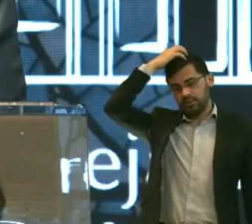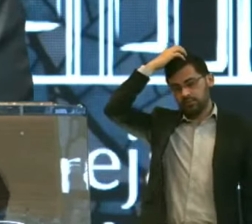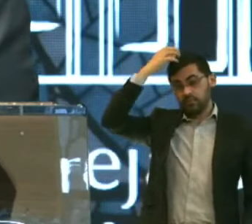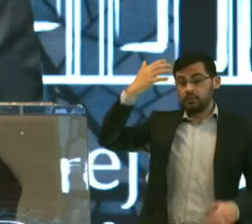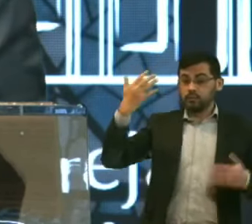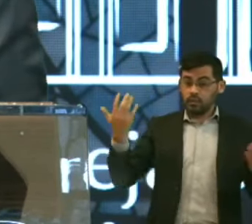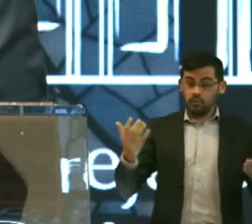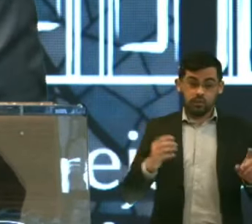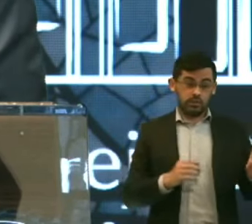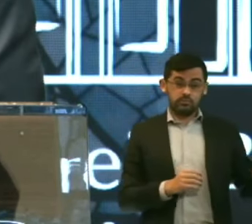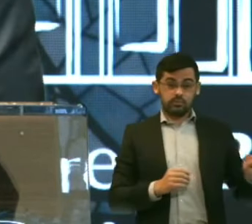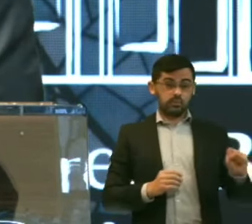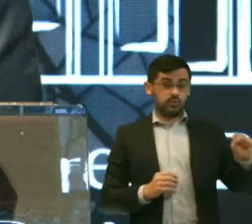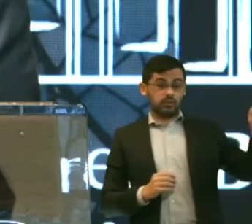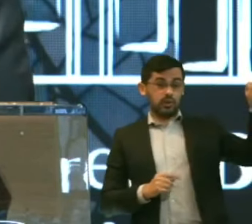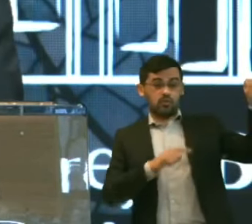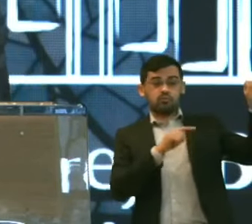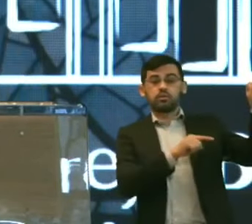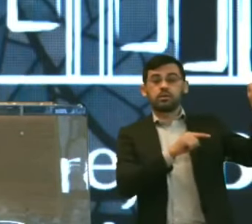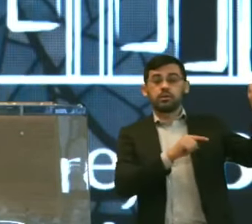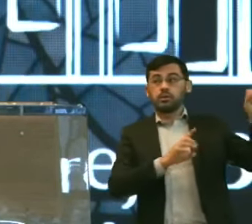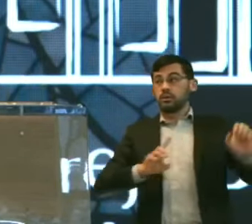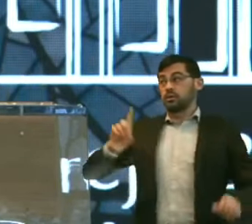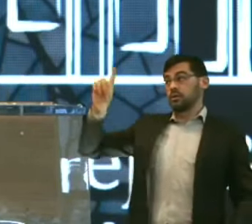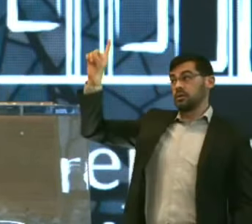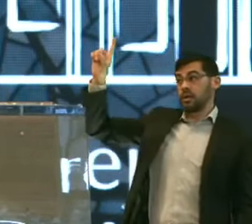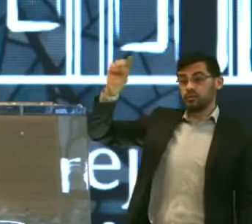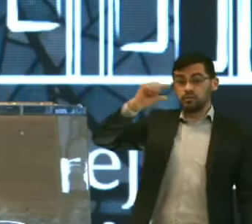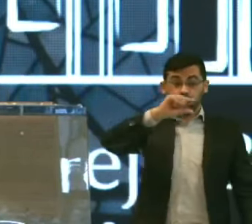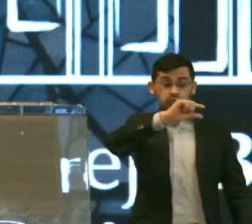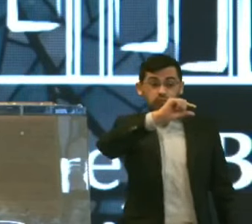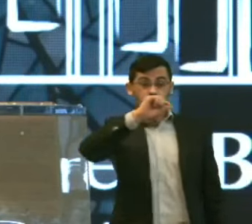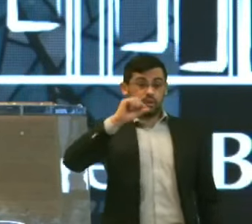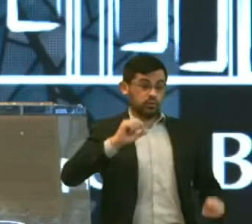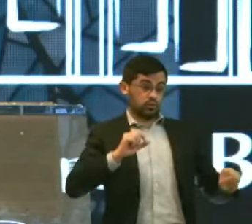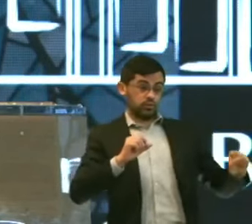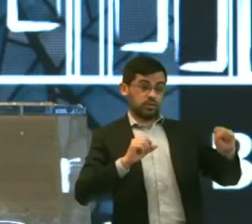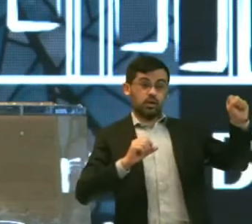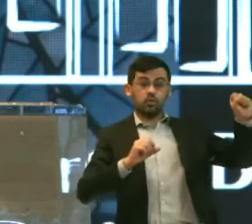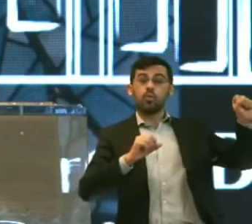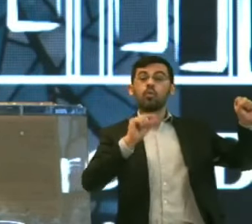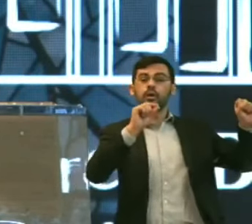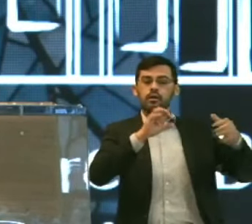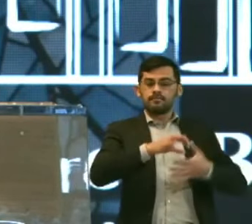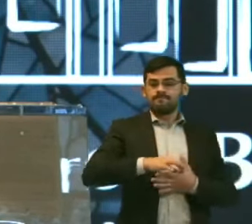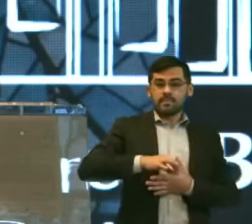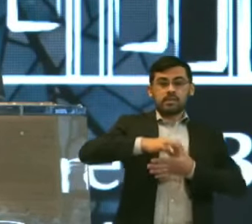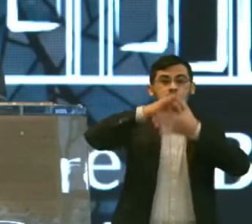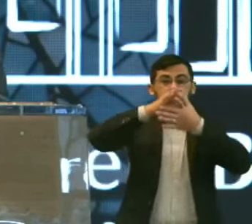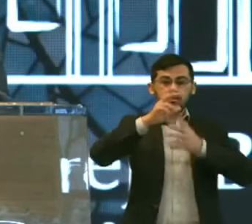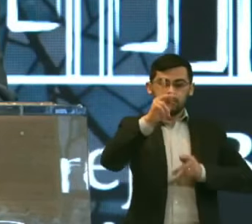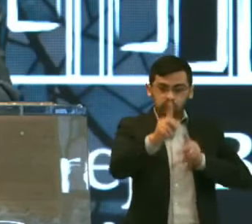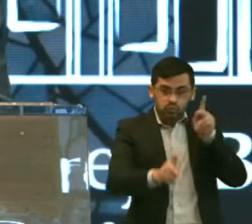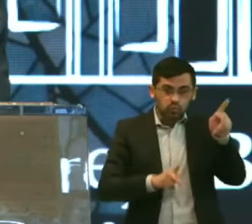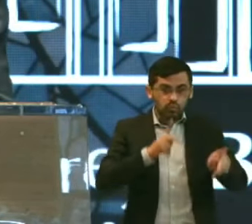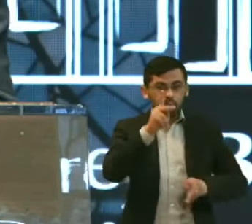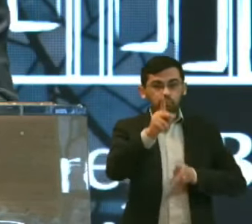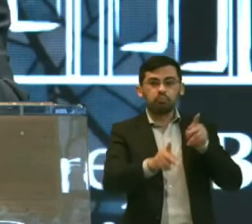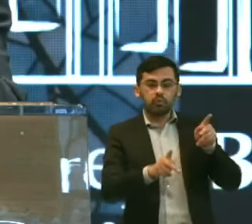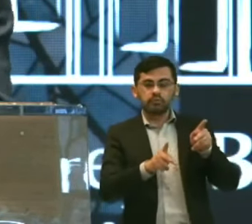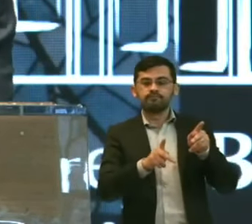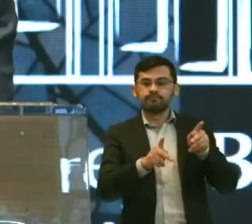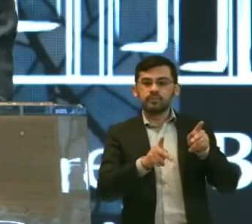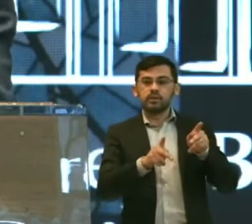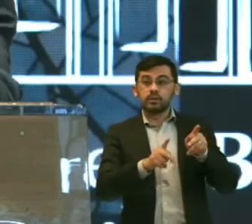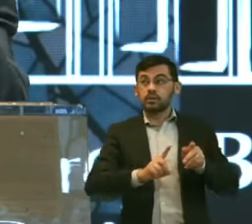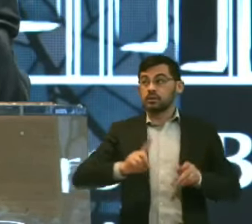no caso de Saul O Senhor estava escolhendo Saul Para ser o líder Do seu povo A quem